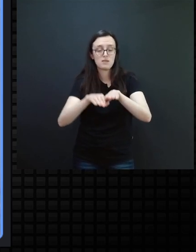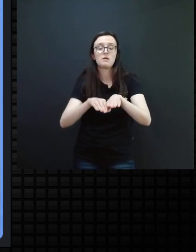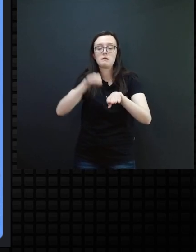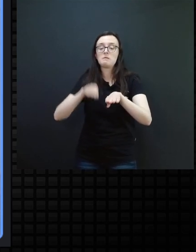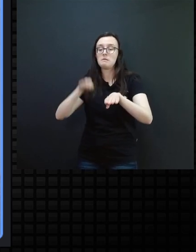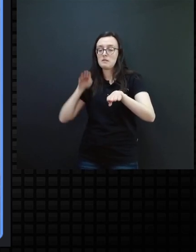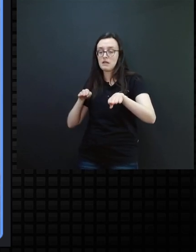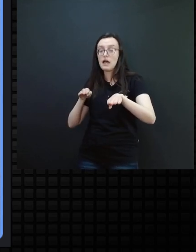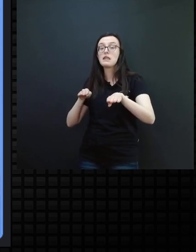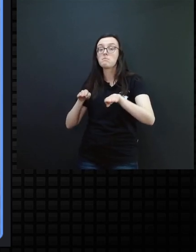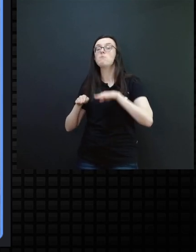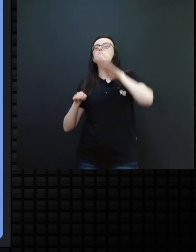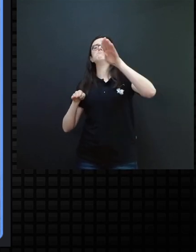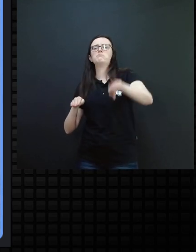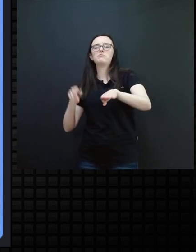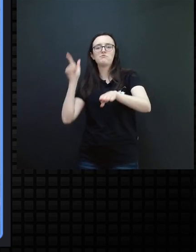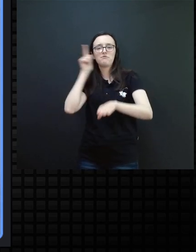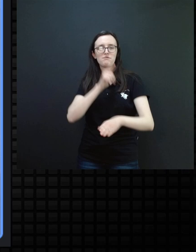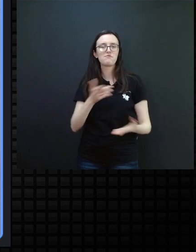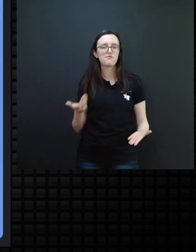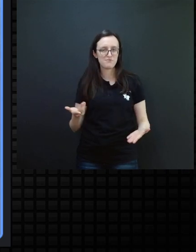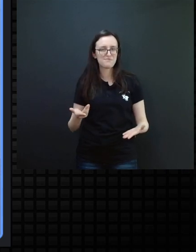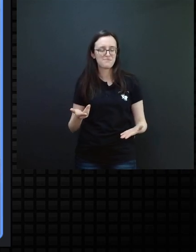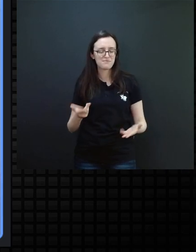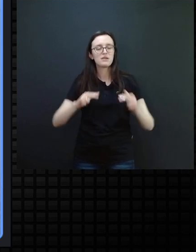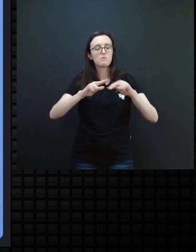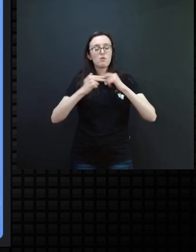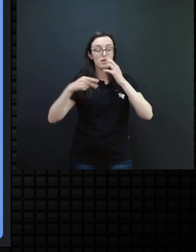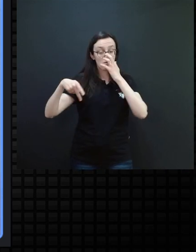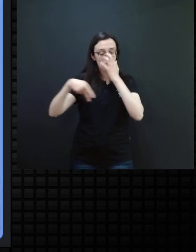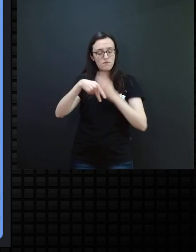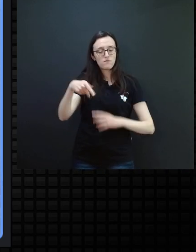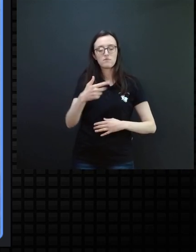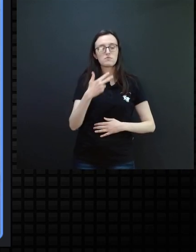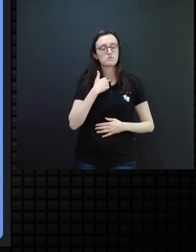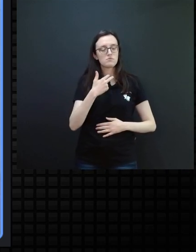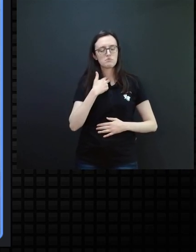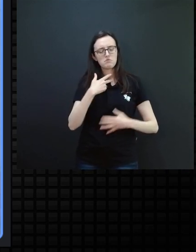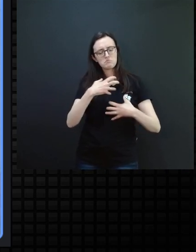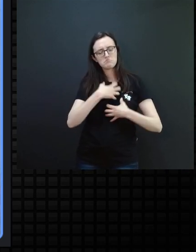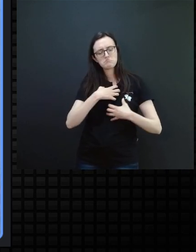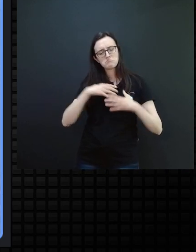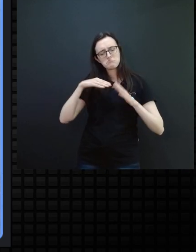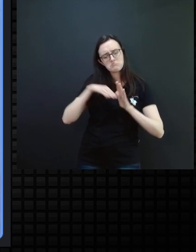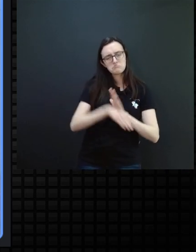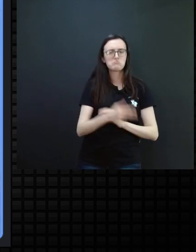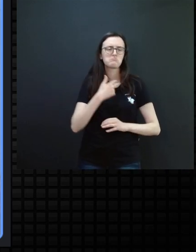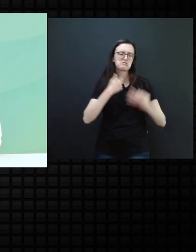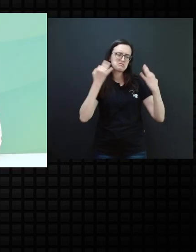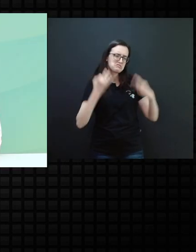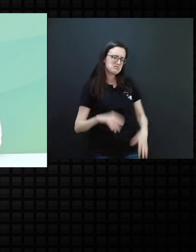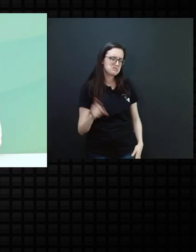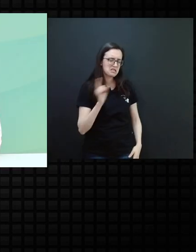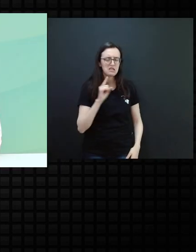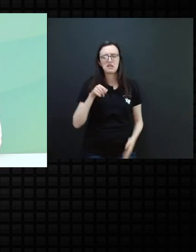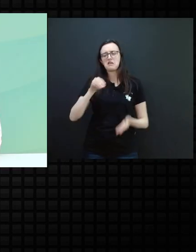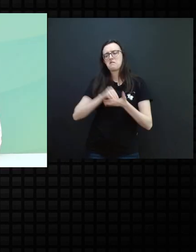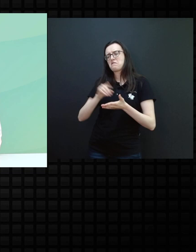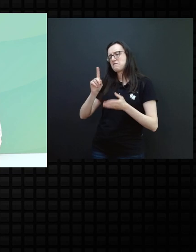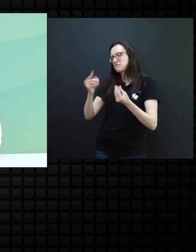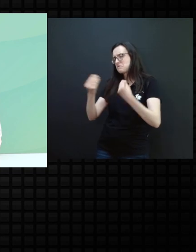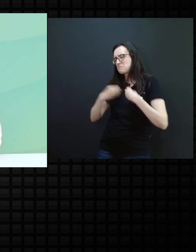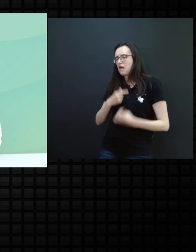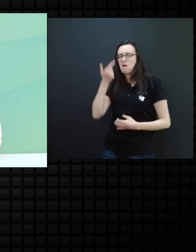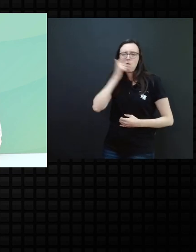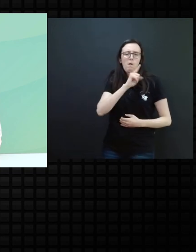caminharmos dois para frente, né, Então, o professor, ele não pode se desmotivar, ah, não dá certo, o a literatura traz, não